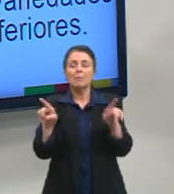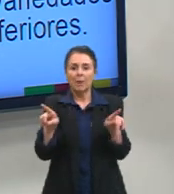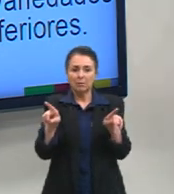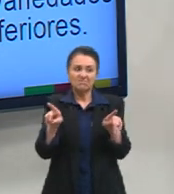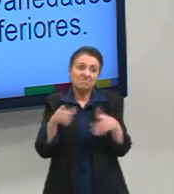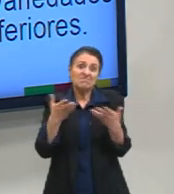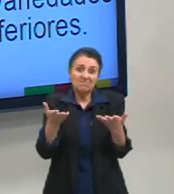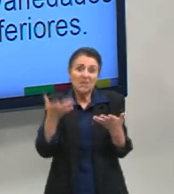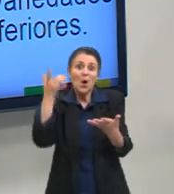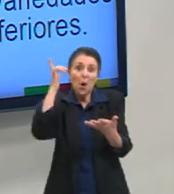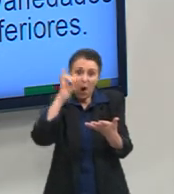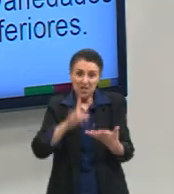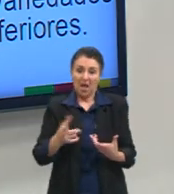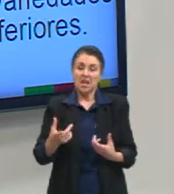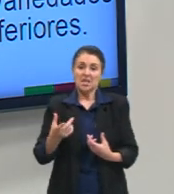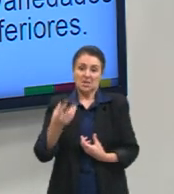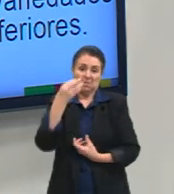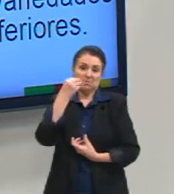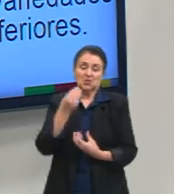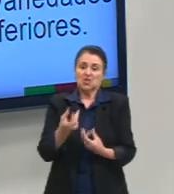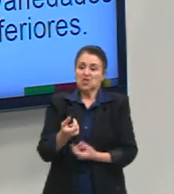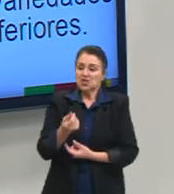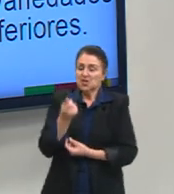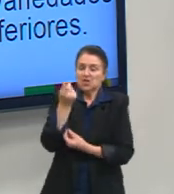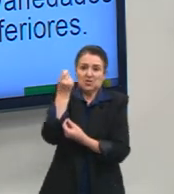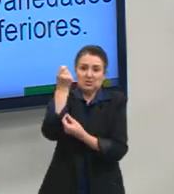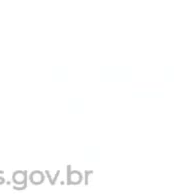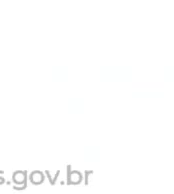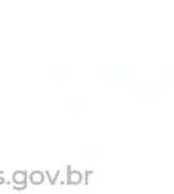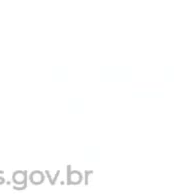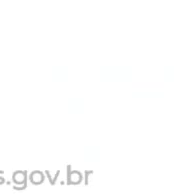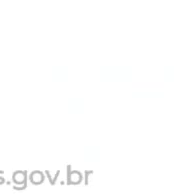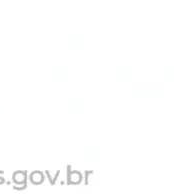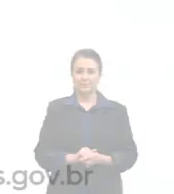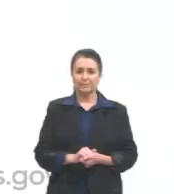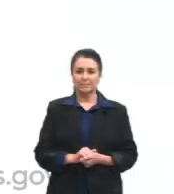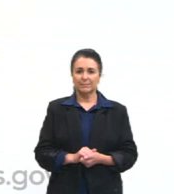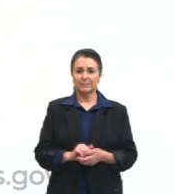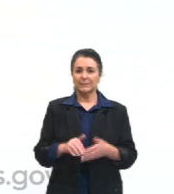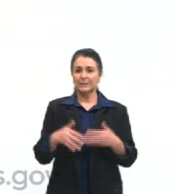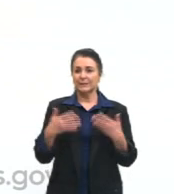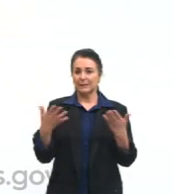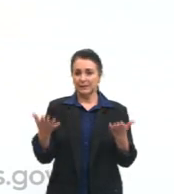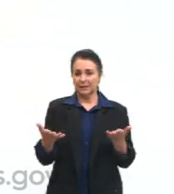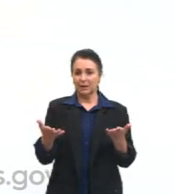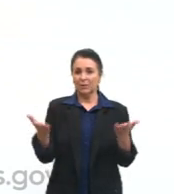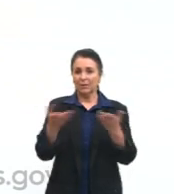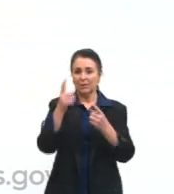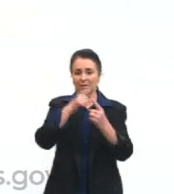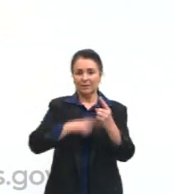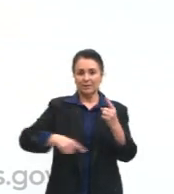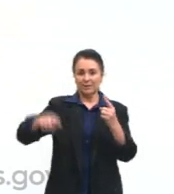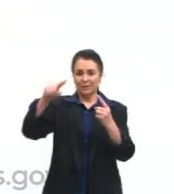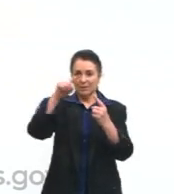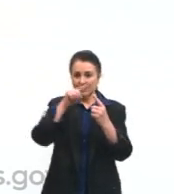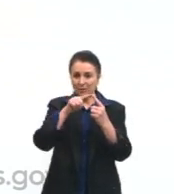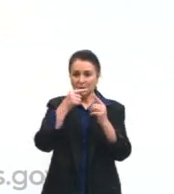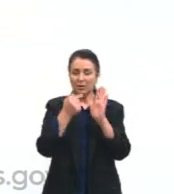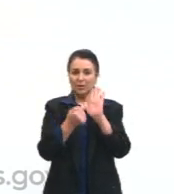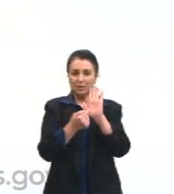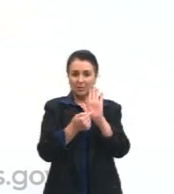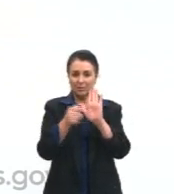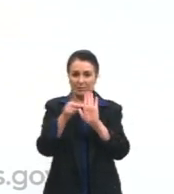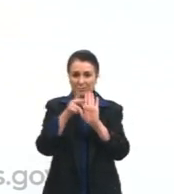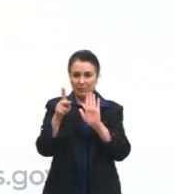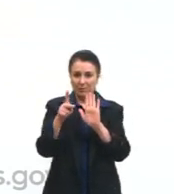aí, ganhando super bem em classes mais bem favorecidas. E a gente chega, então, a esse círculo vicioso que vai ser o que vai nos